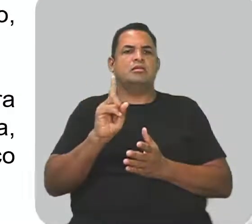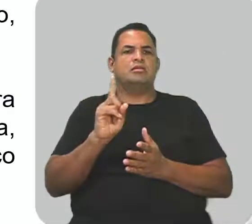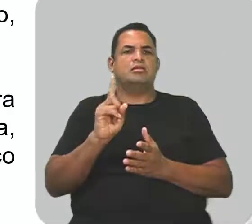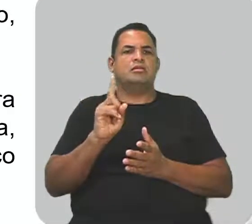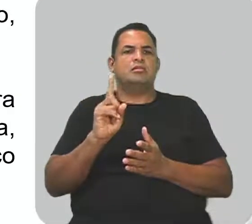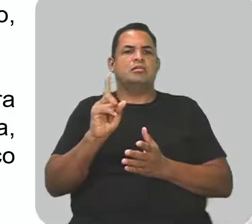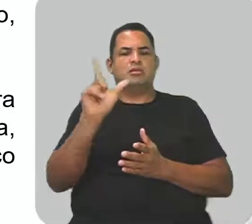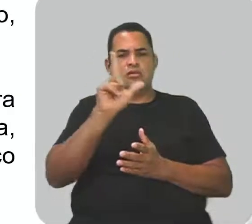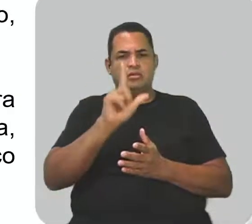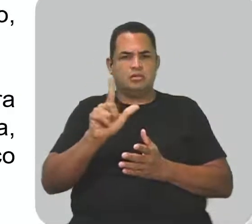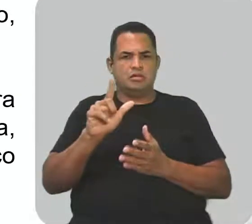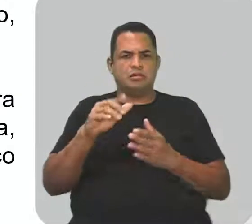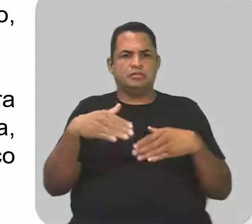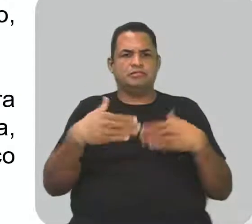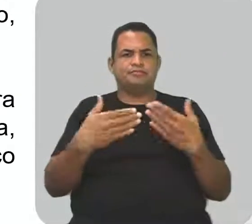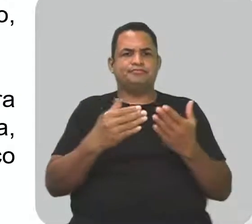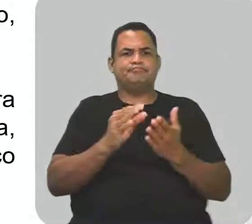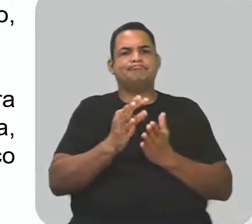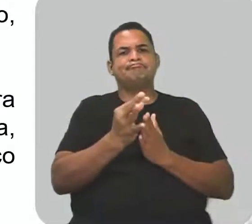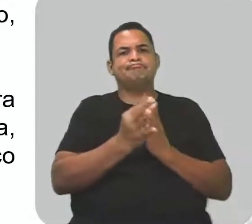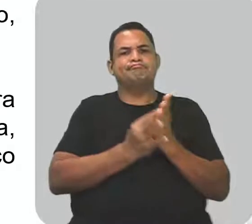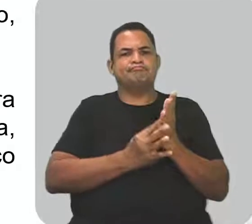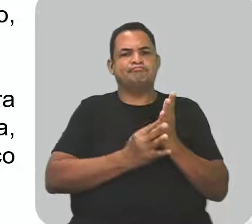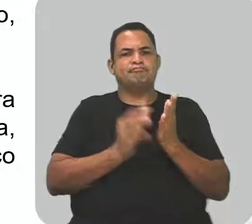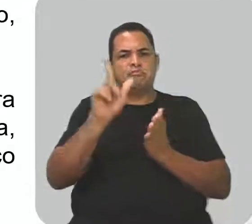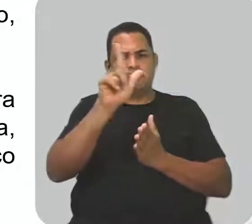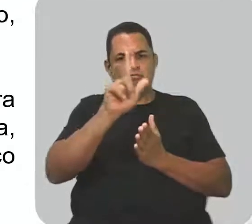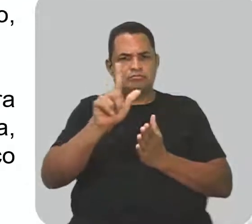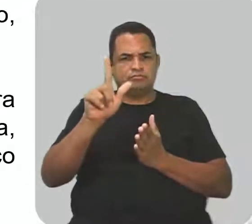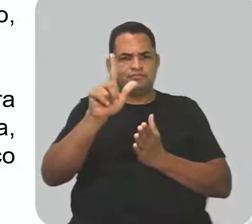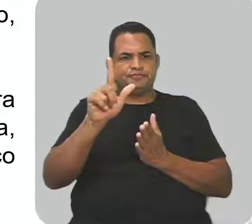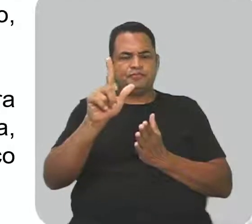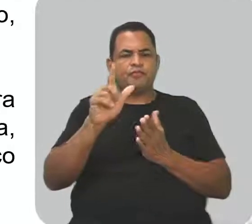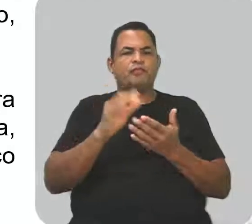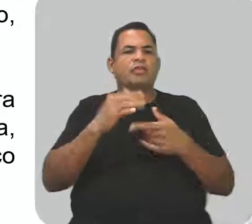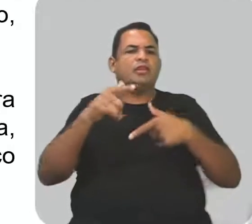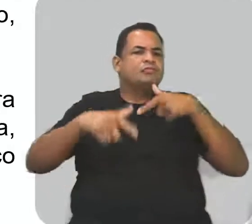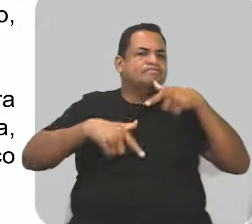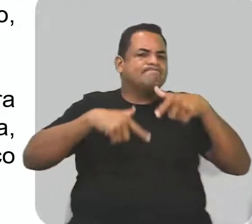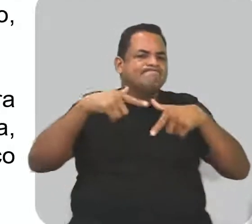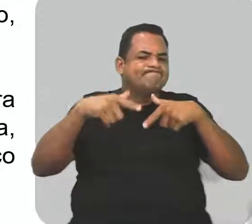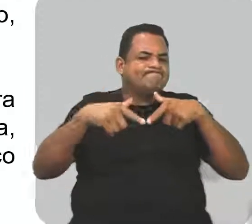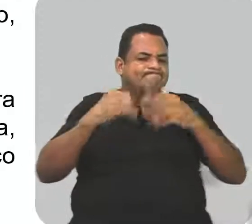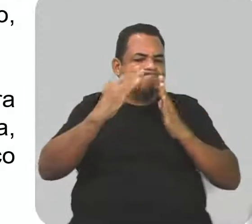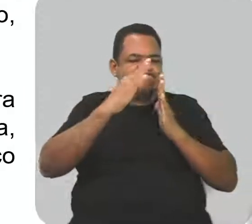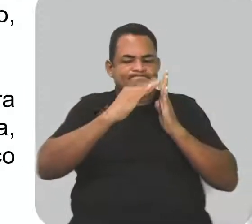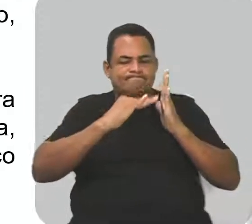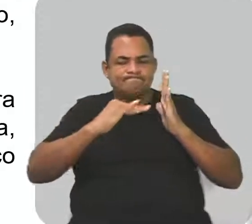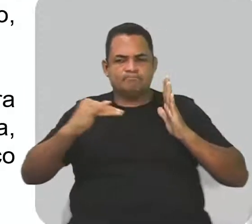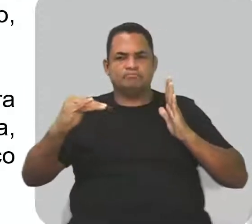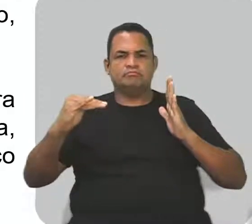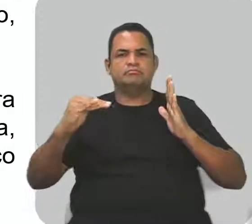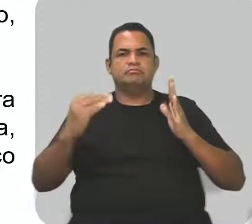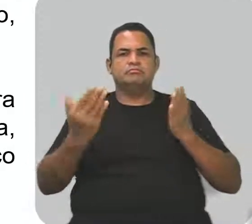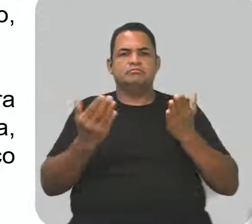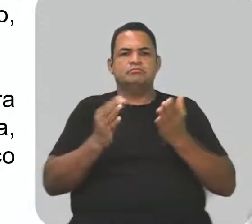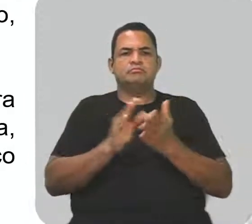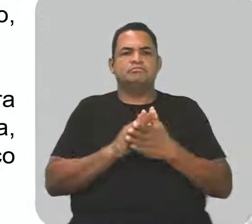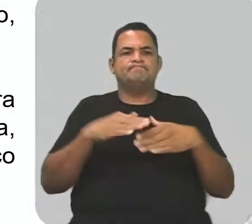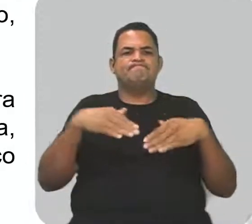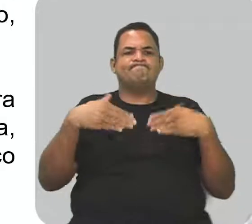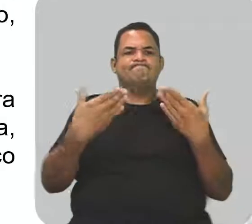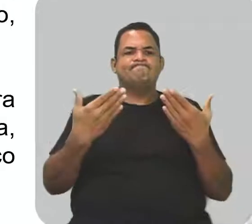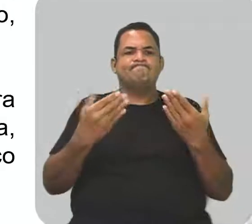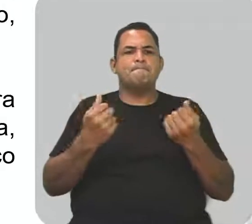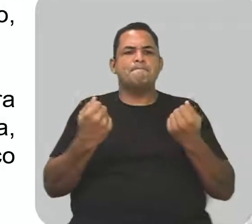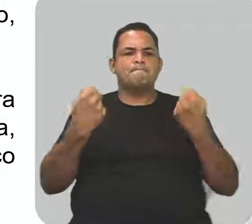Aqui. Um texto será literário quando consegue produzir um efeito estético, ou seja,